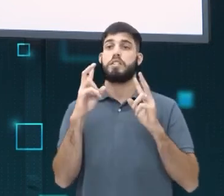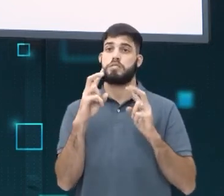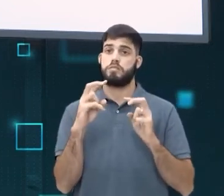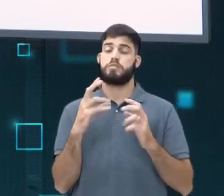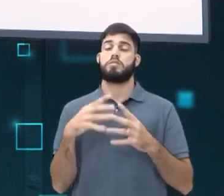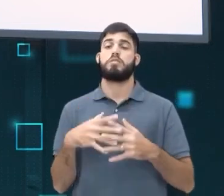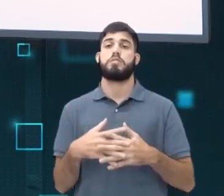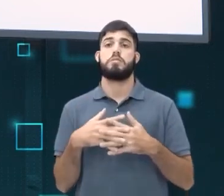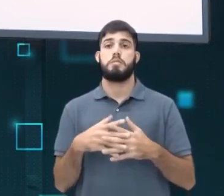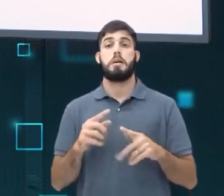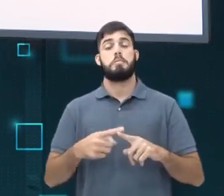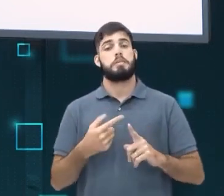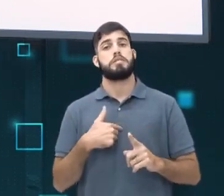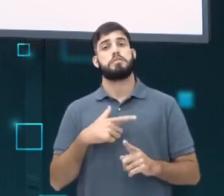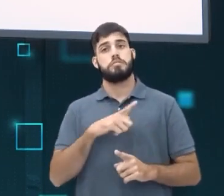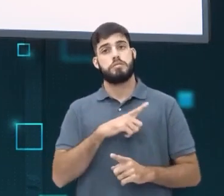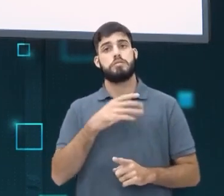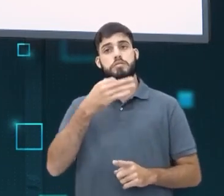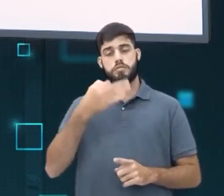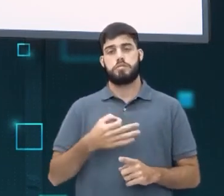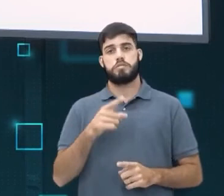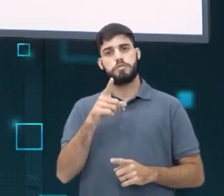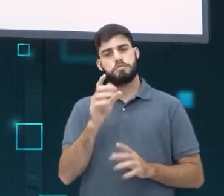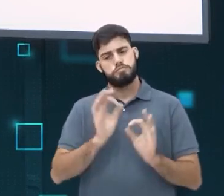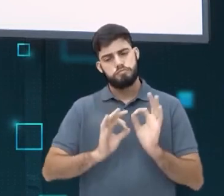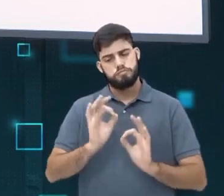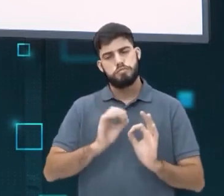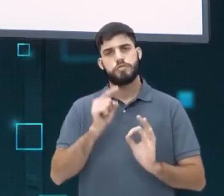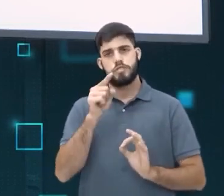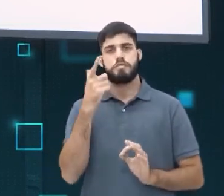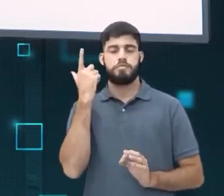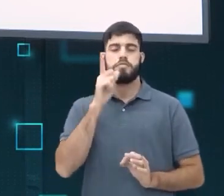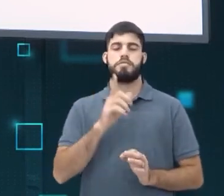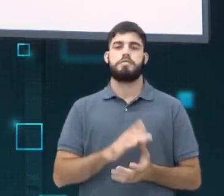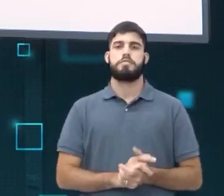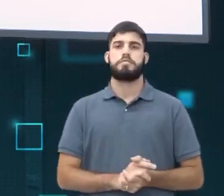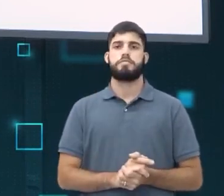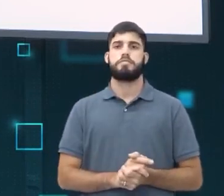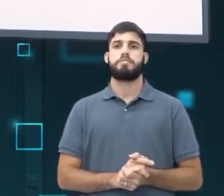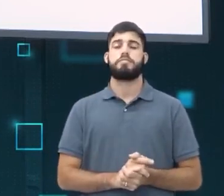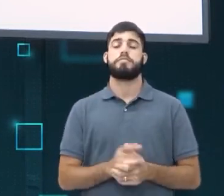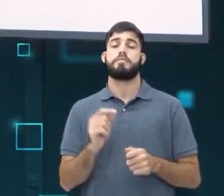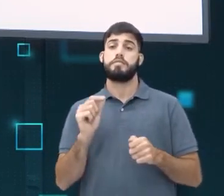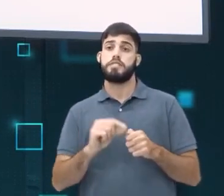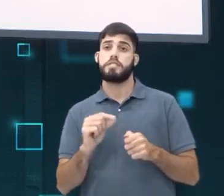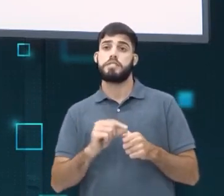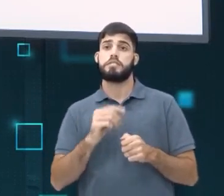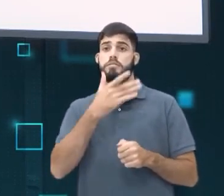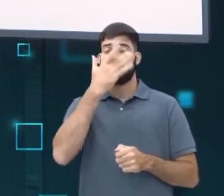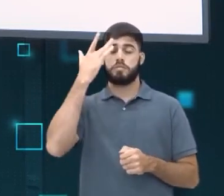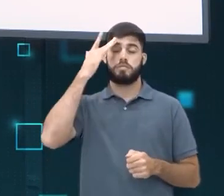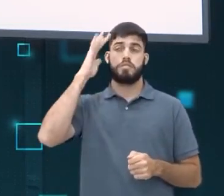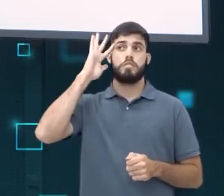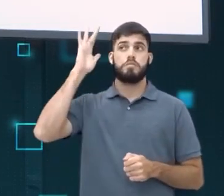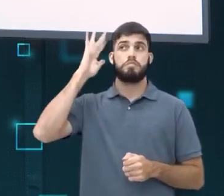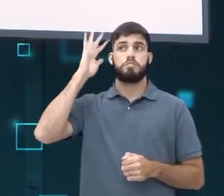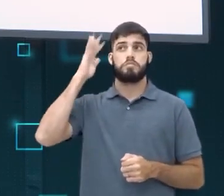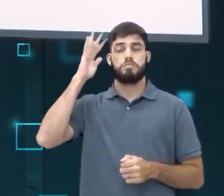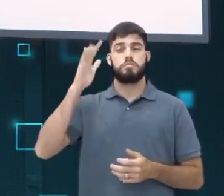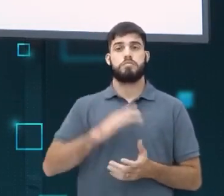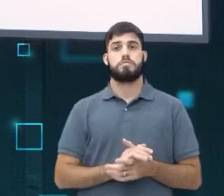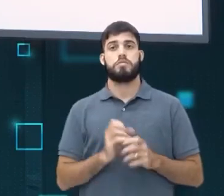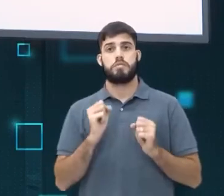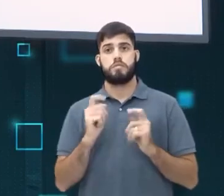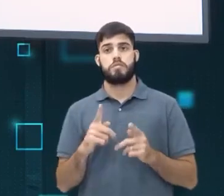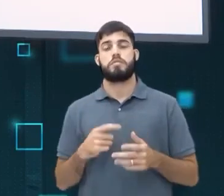complicado. Mas eu tenho certeza que com o jeitinho você consegue fazer com que as pessoas repensem as suas